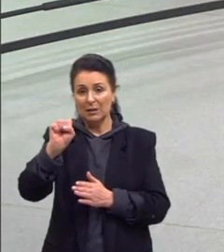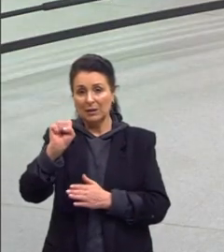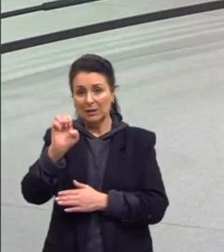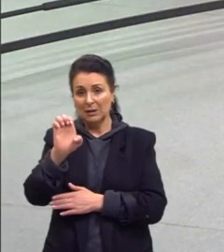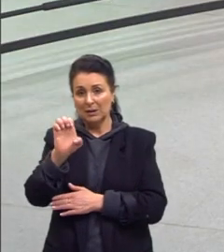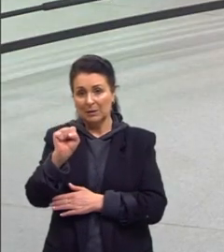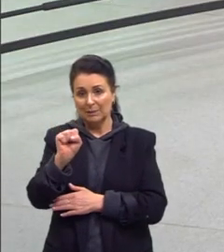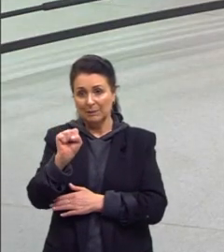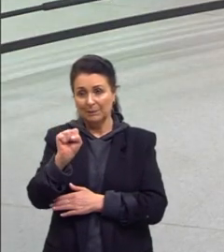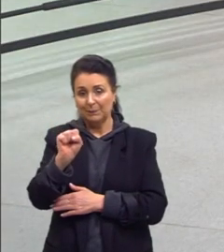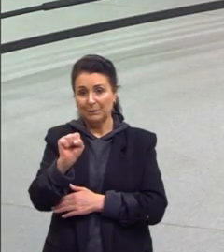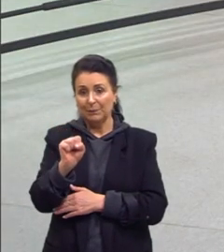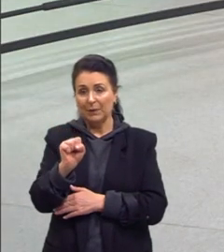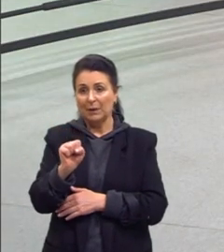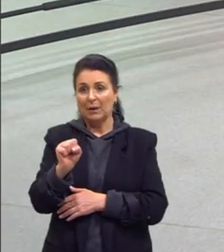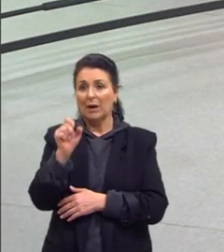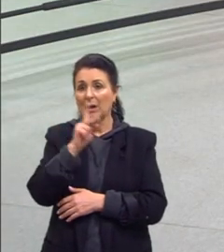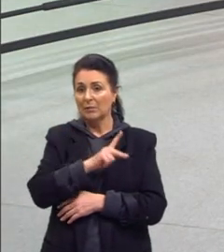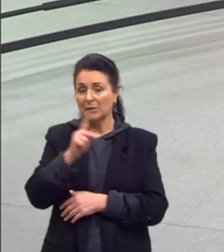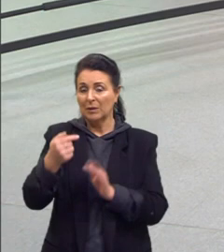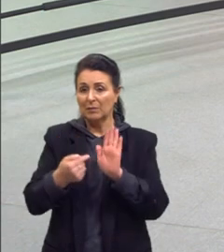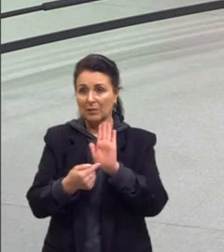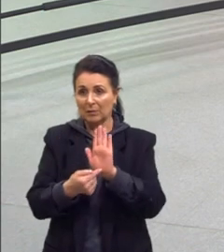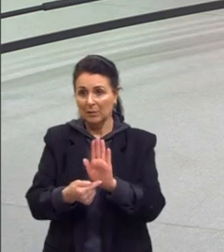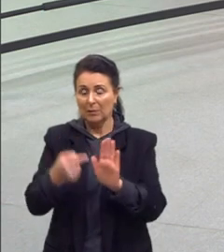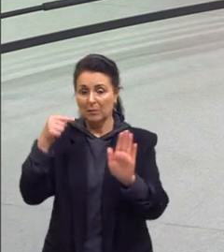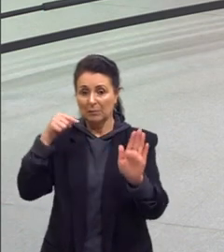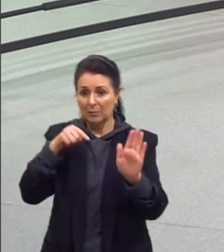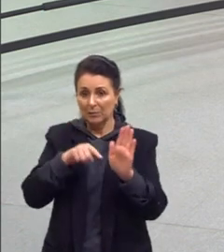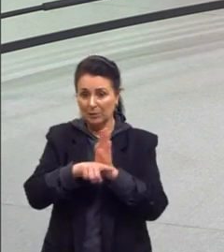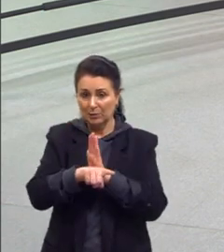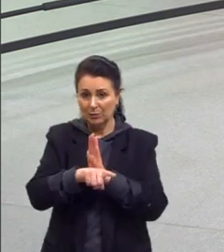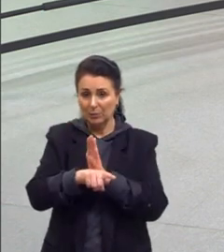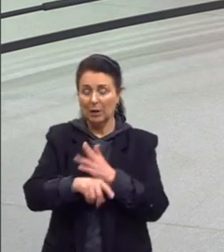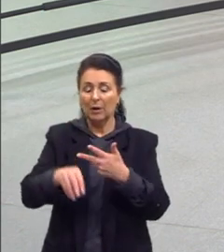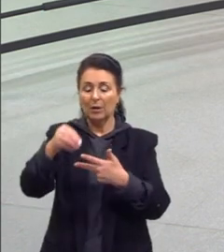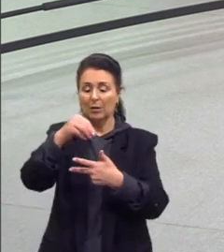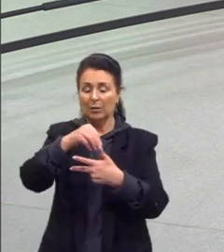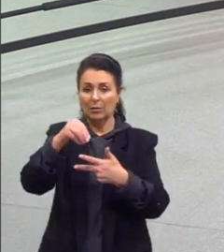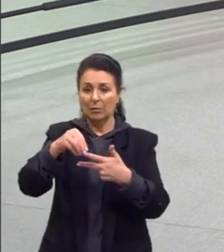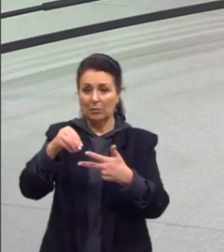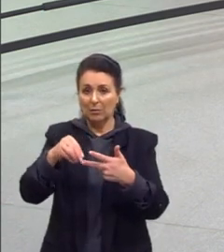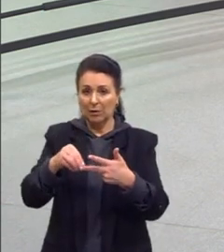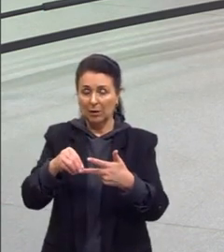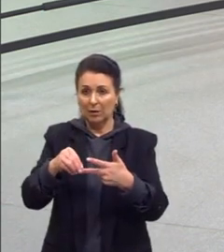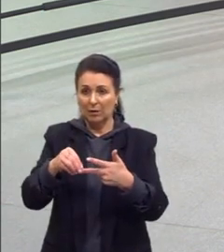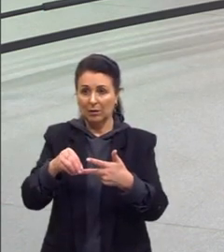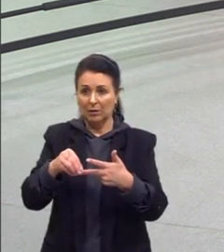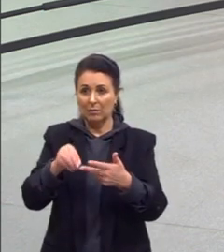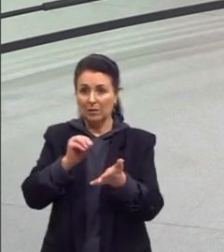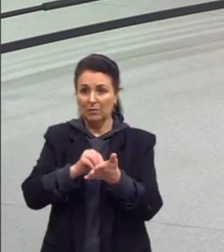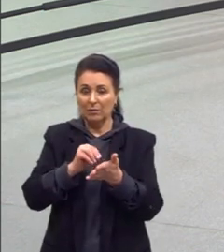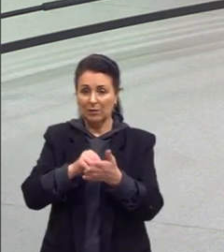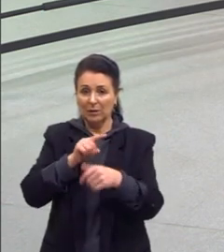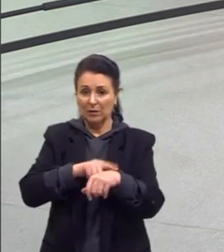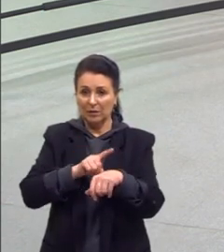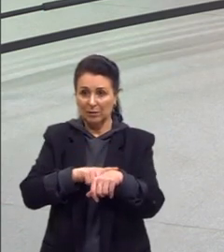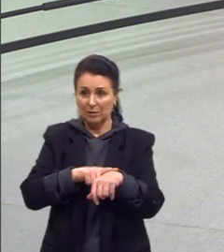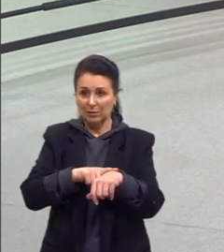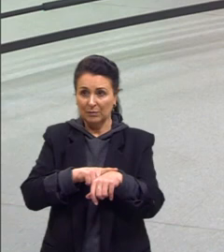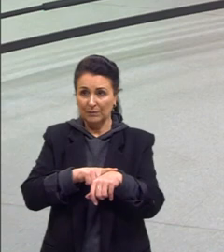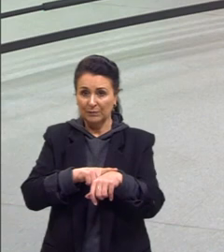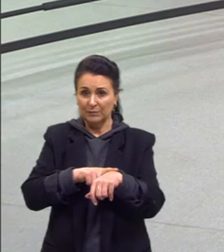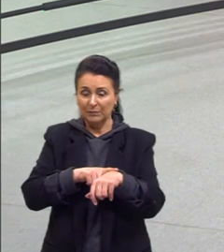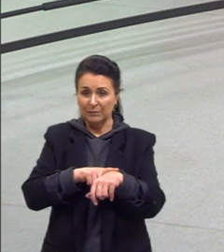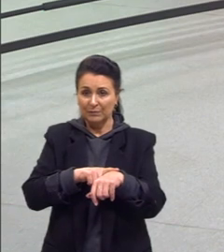passar aqui para vocês uma questão do Enem, que não vai dar tempo, gente, eu me empolguei no